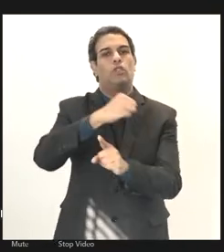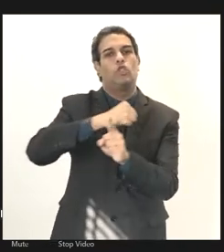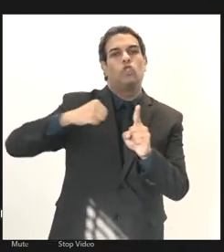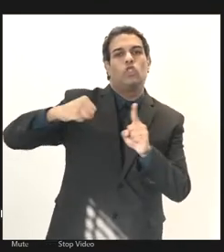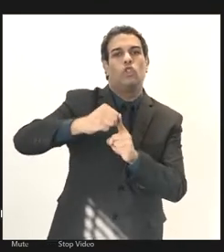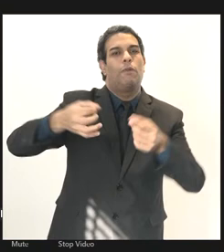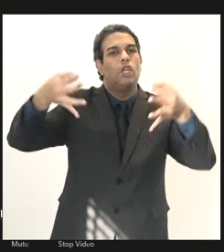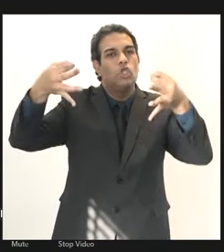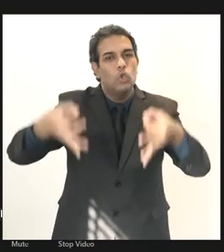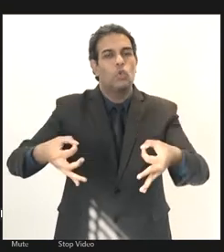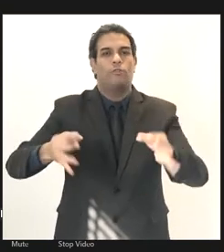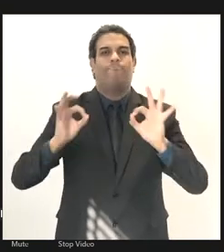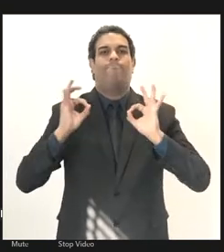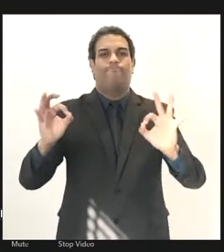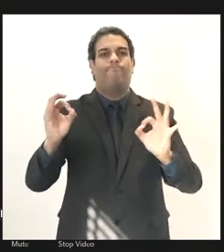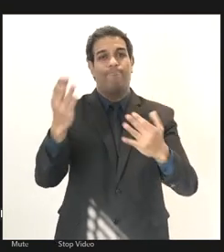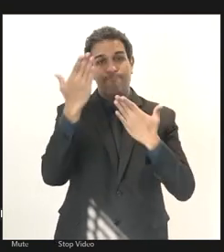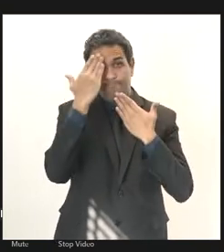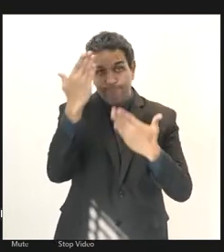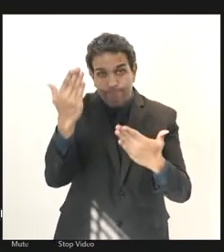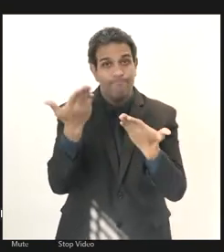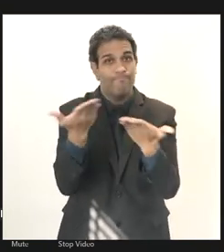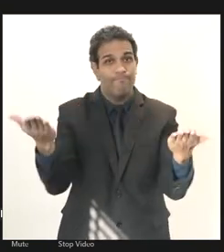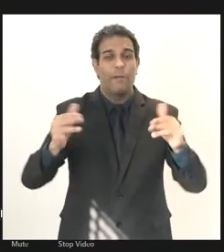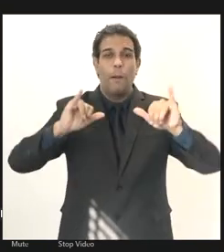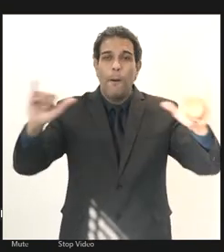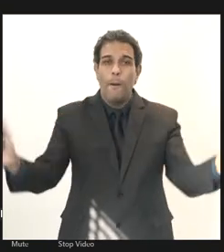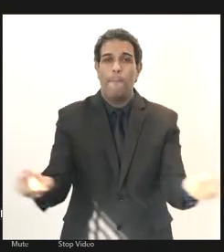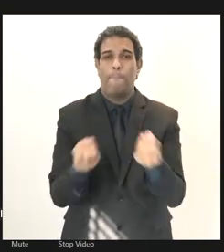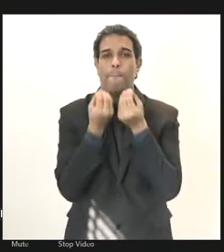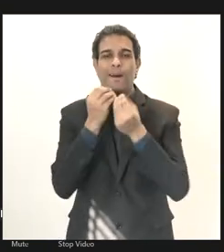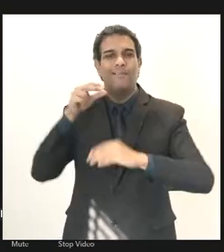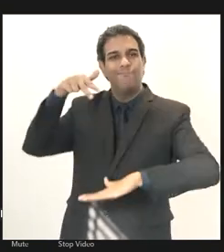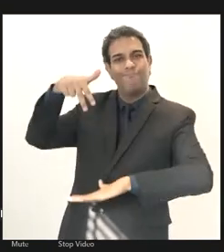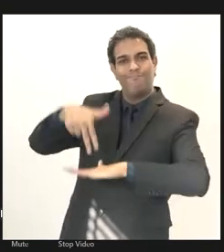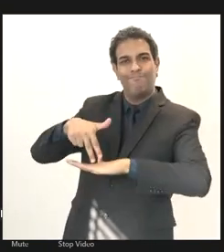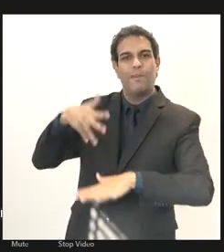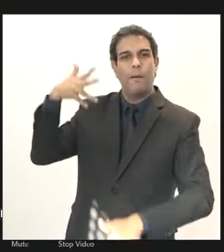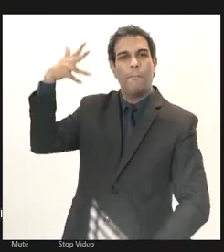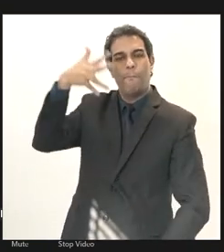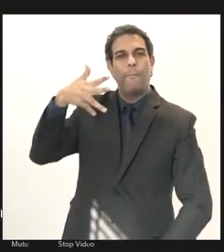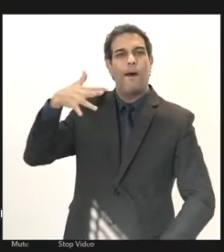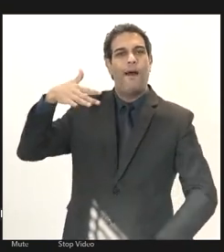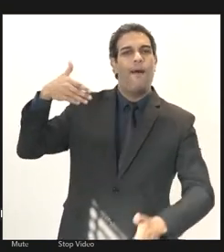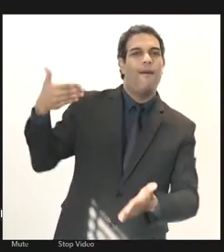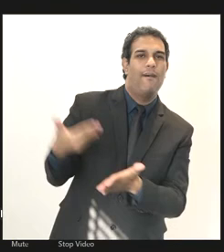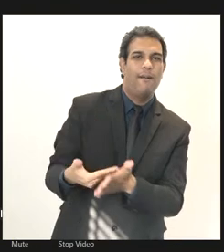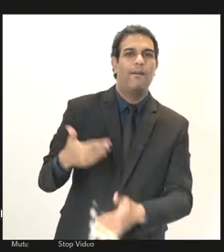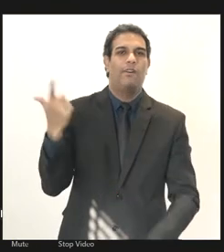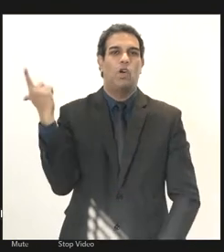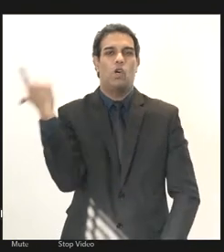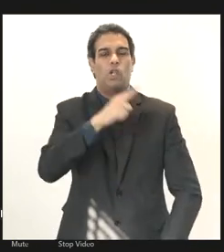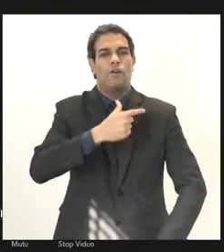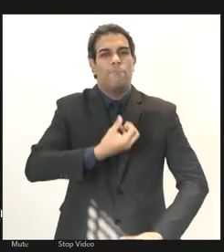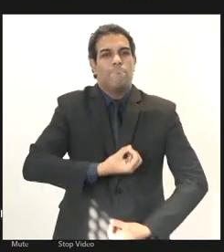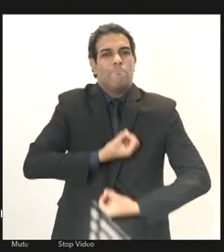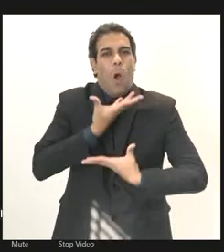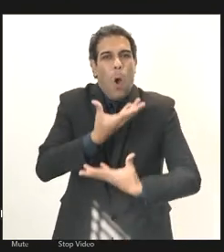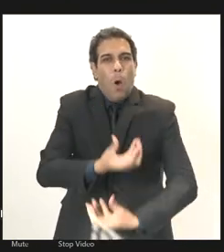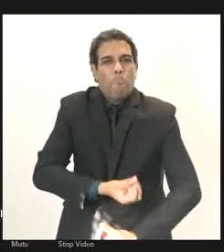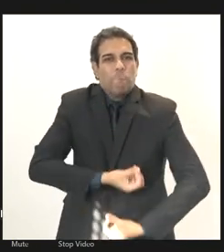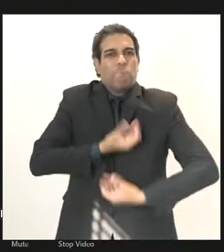mais justa obrigada por estar nos dando essa oportunidade de podermos expressar toda a nossa